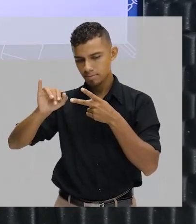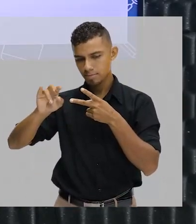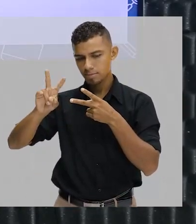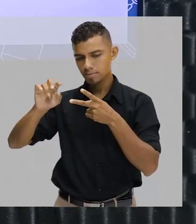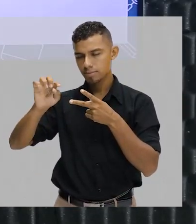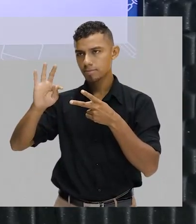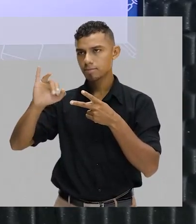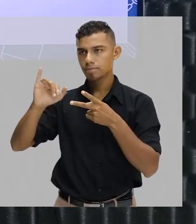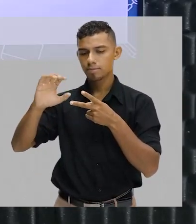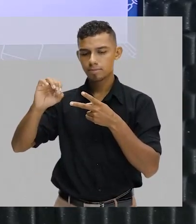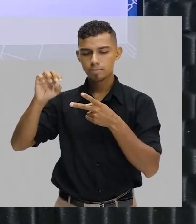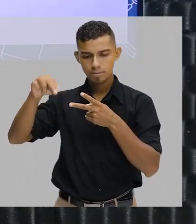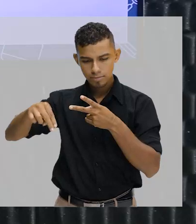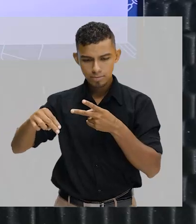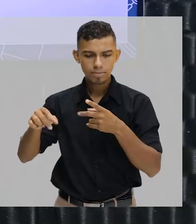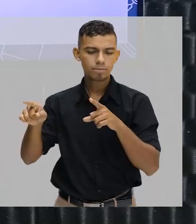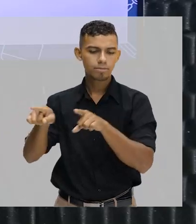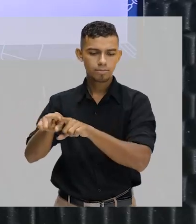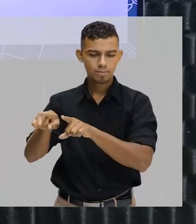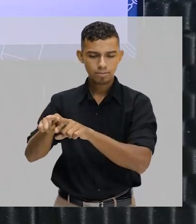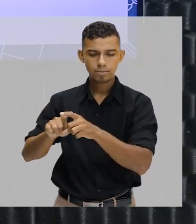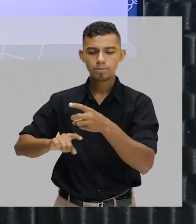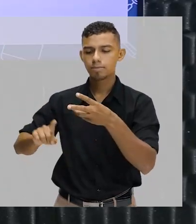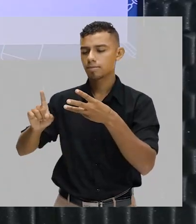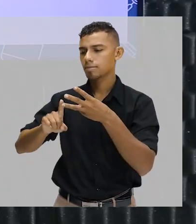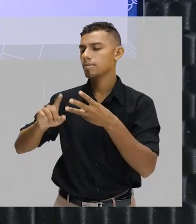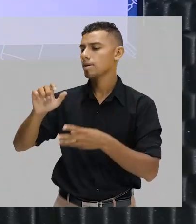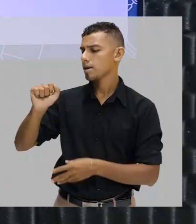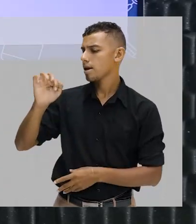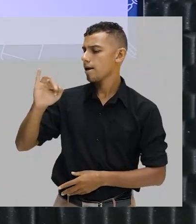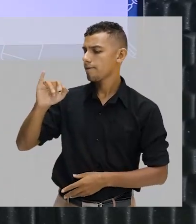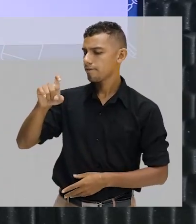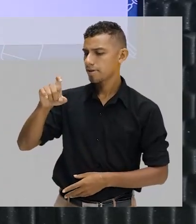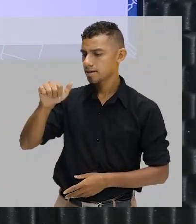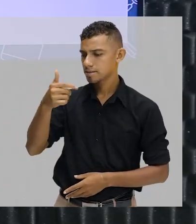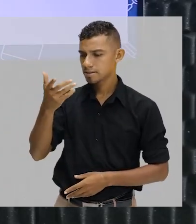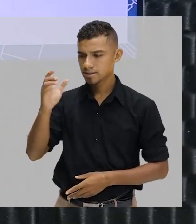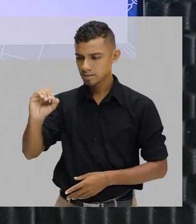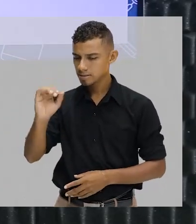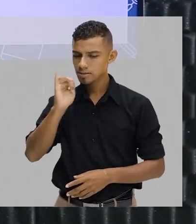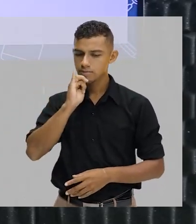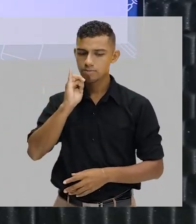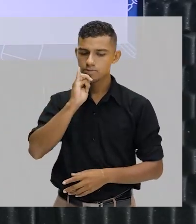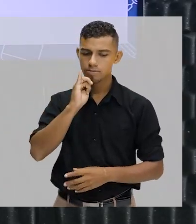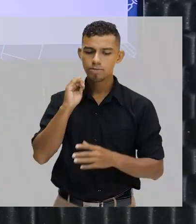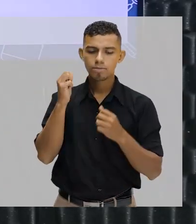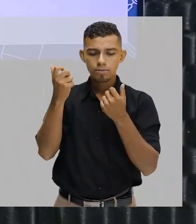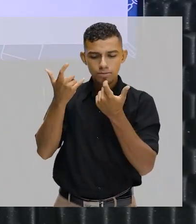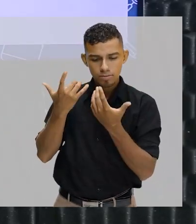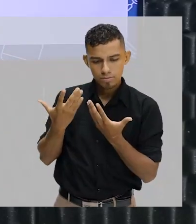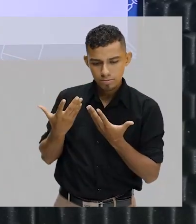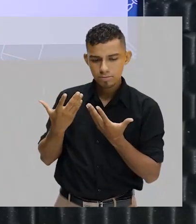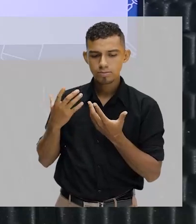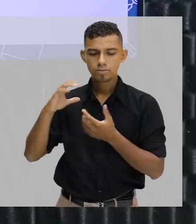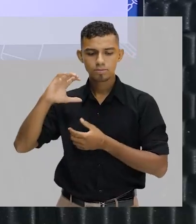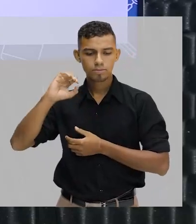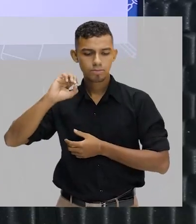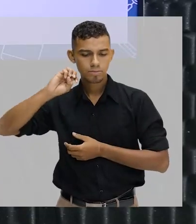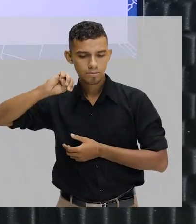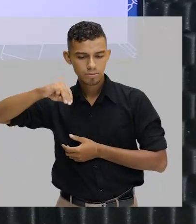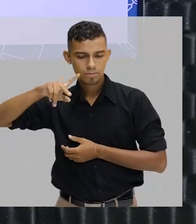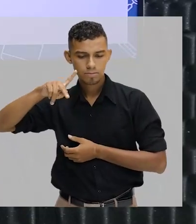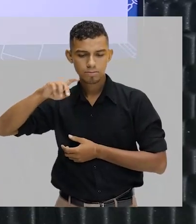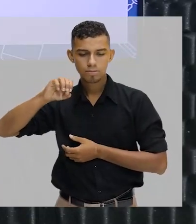affixation, que é a afixação. Compounding and blending, compounding é a